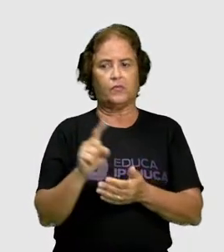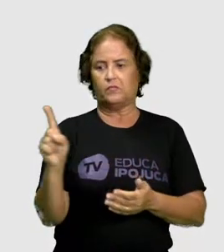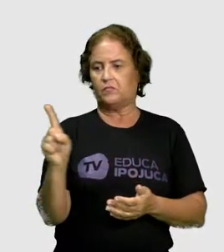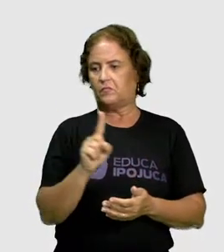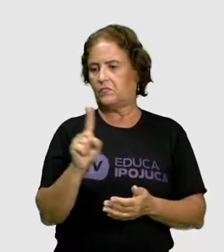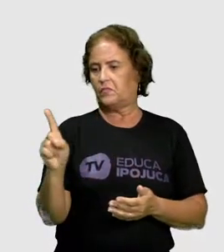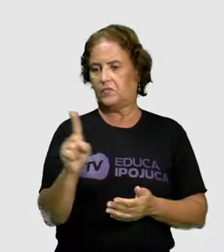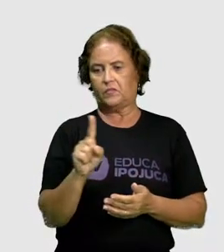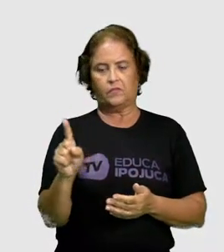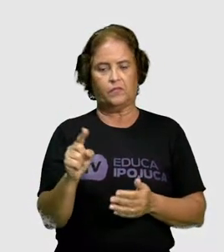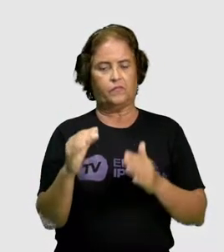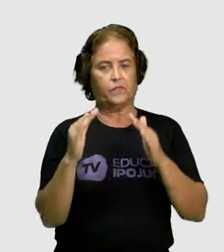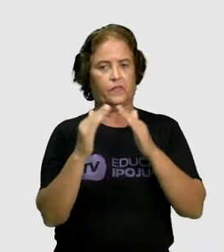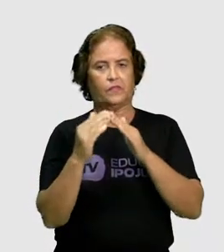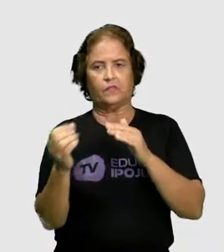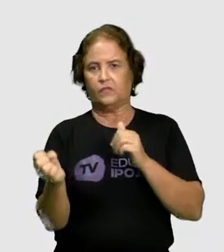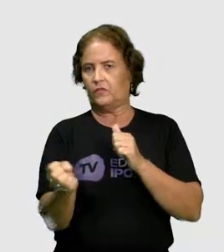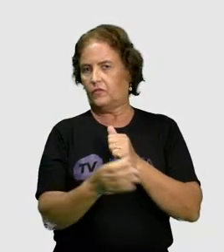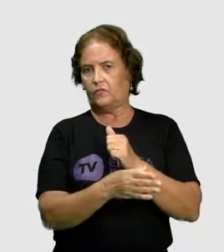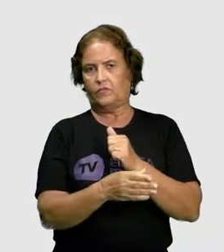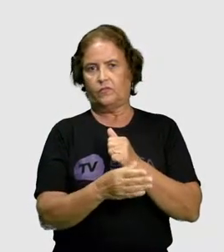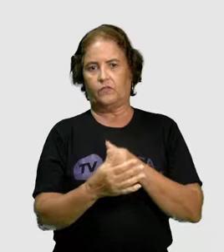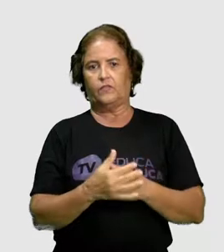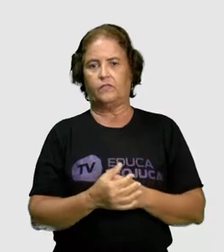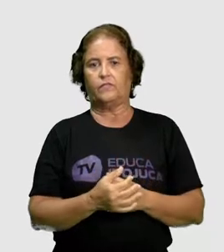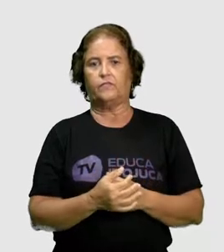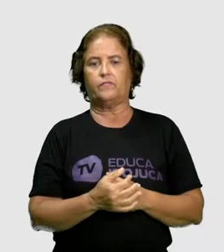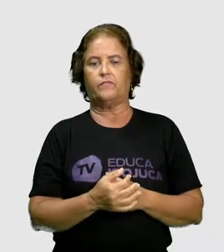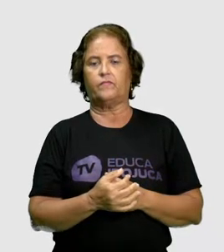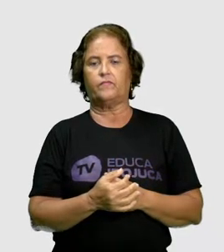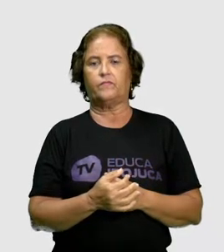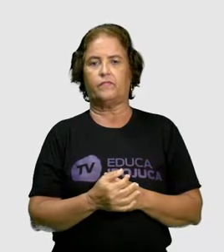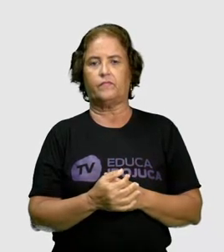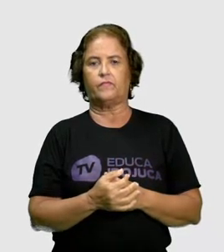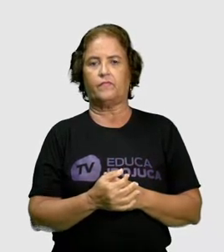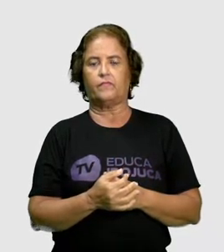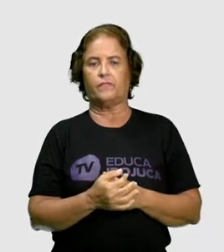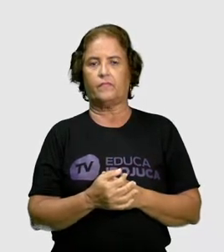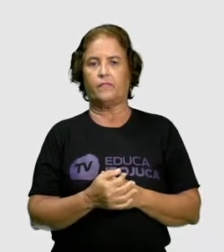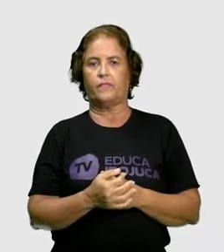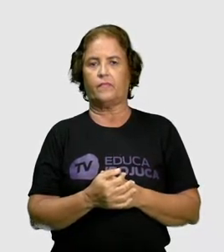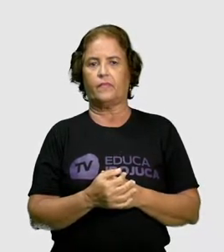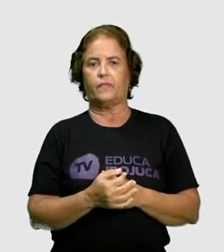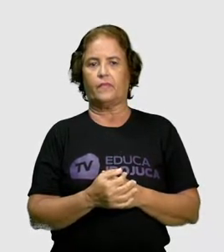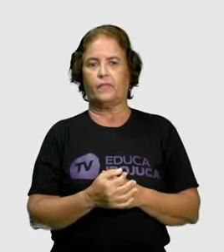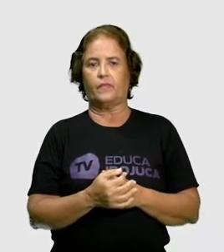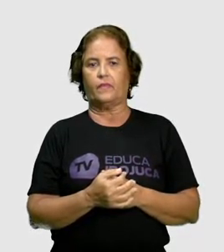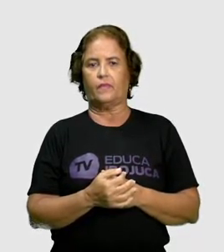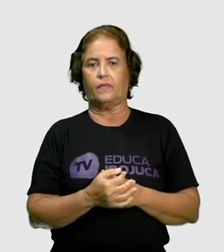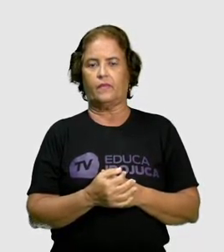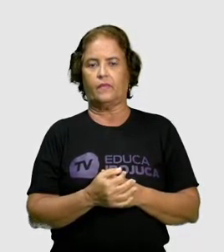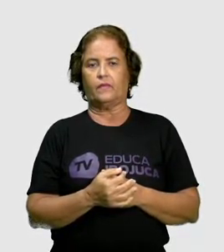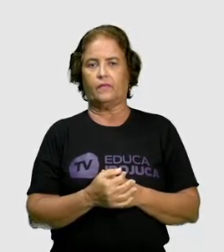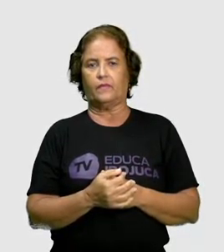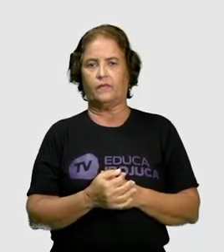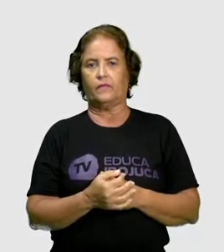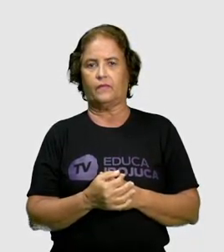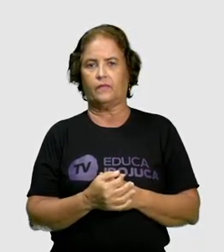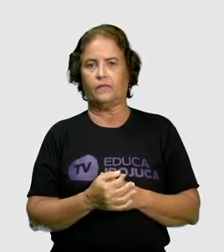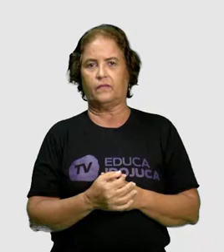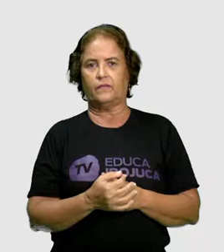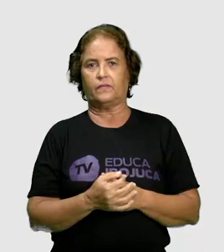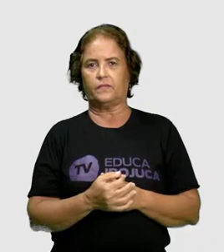nova. We will not go out tonight. Ou we won't go out tonight.